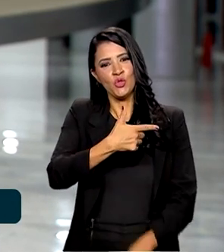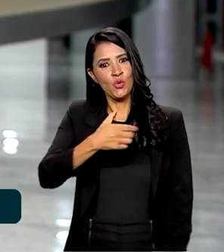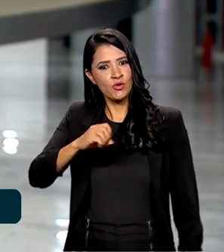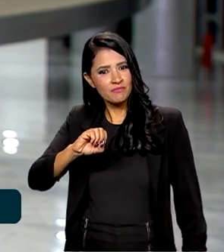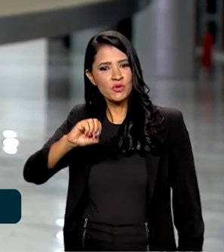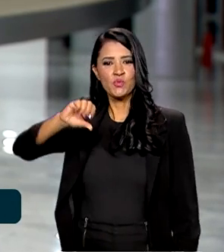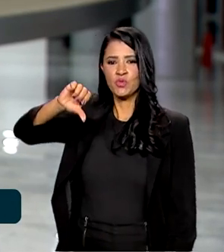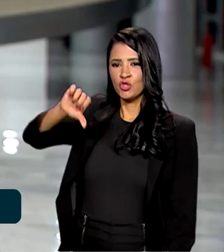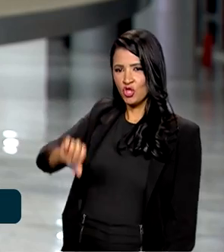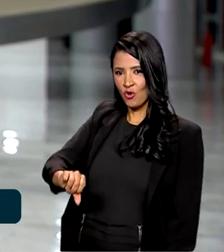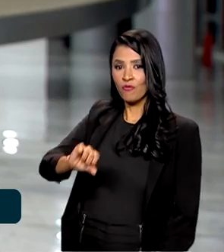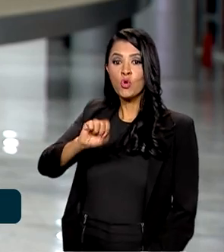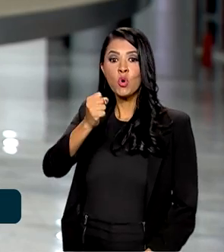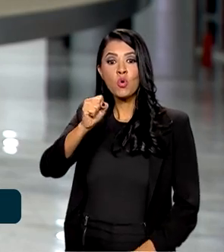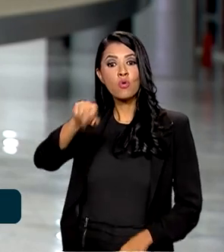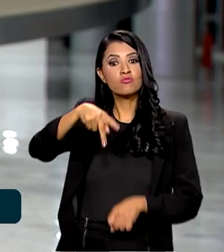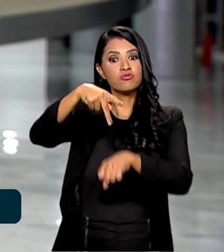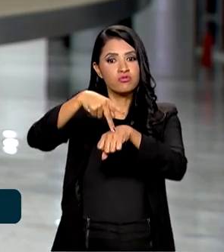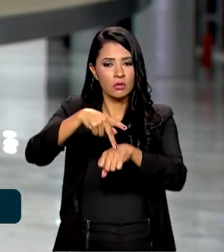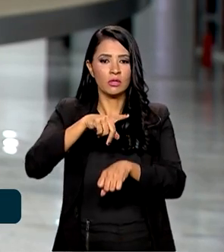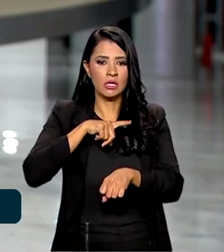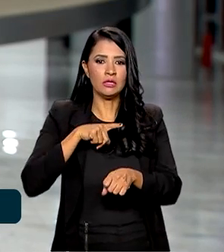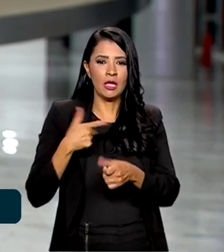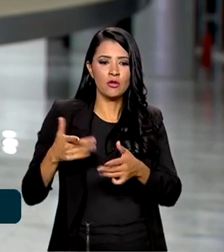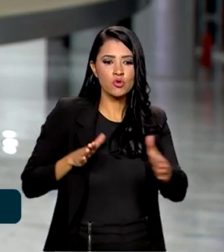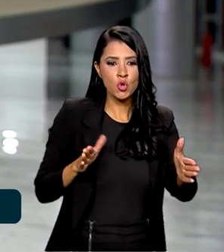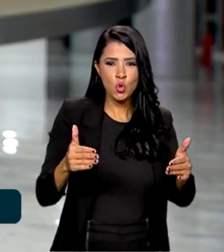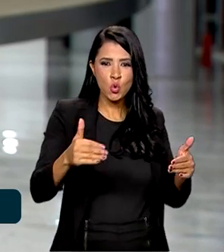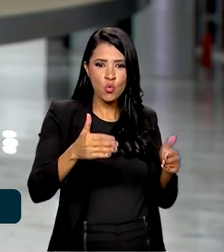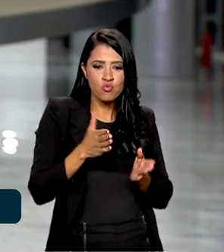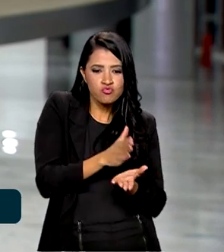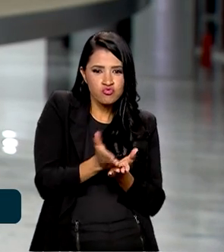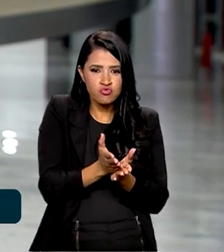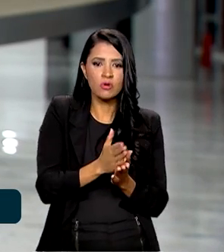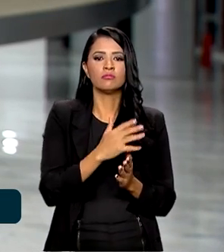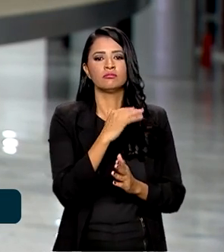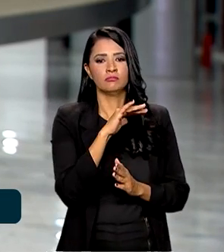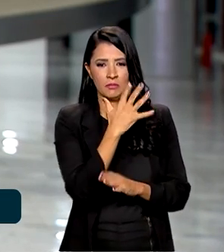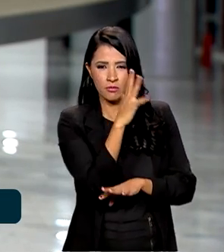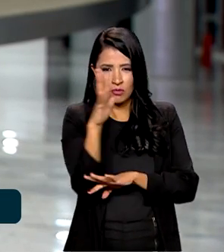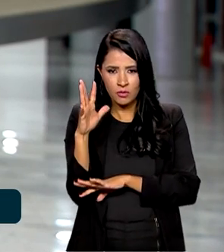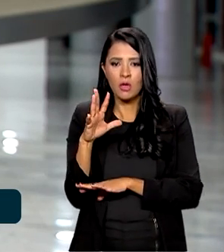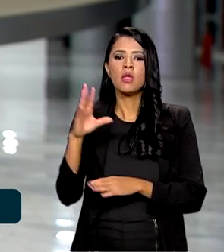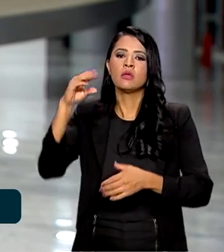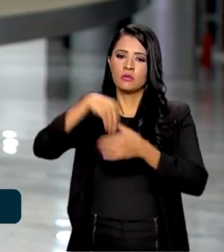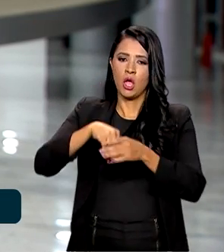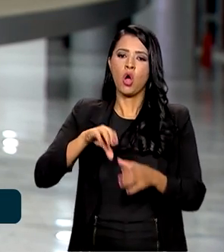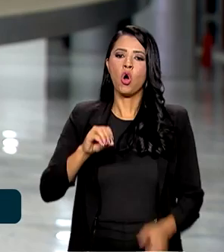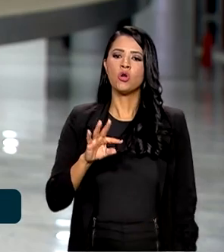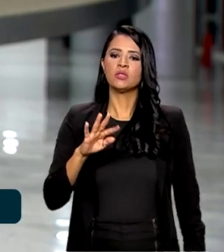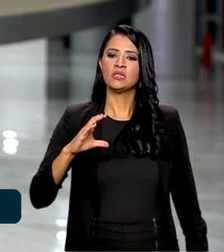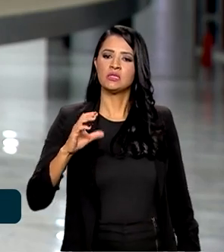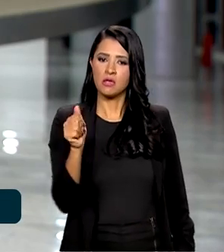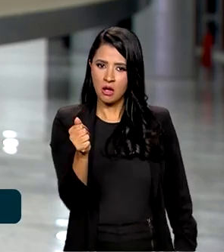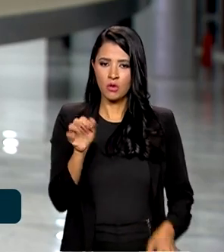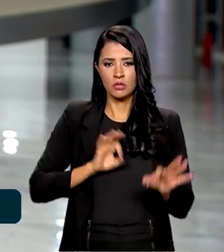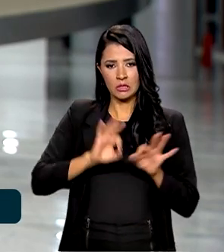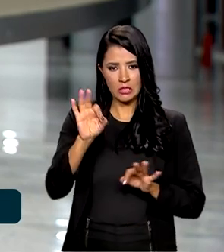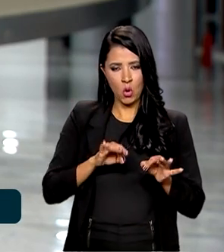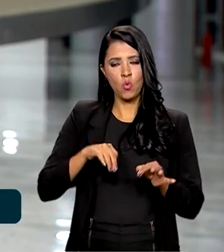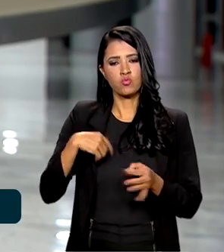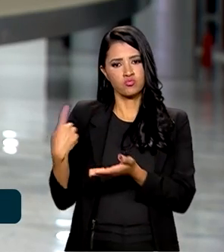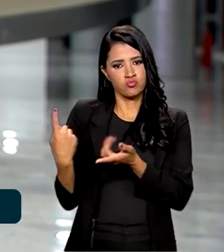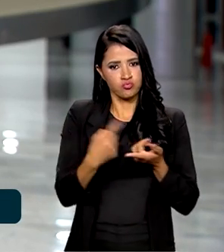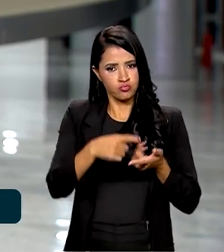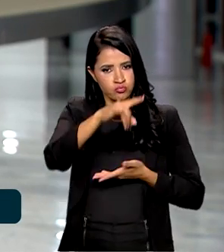dos oito países que possuem território amazônico e fazem parte da OTCA, que é a Organização do Tratado de